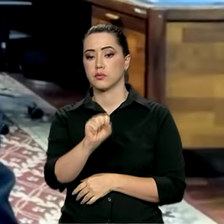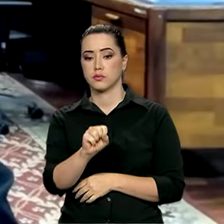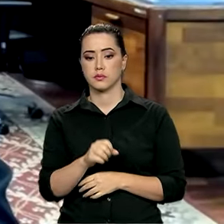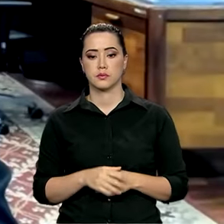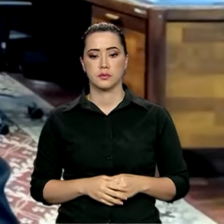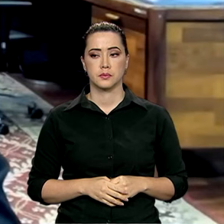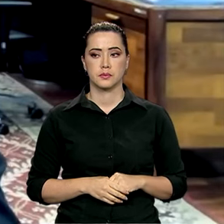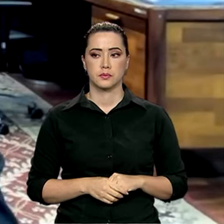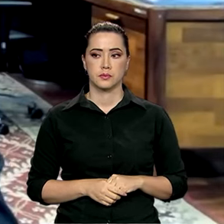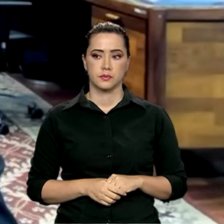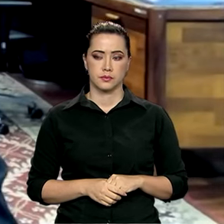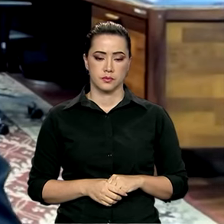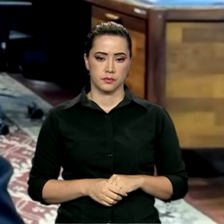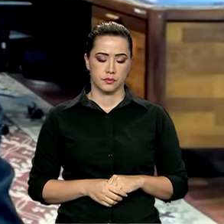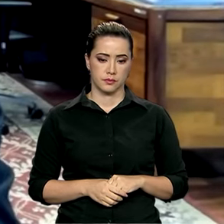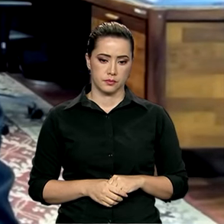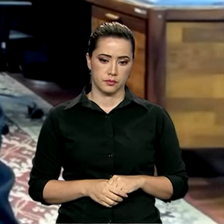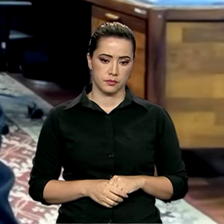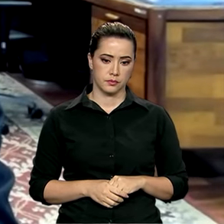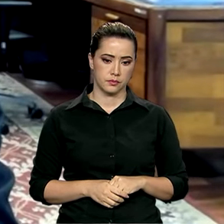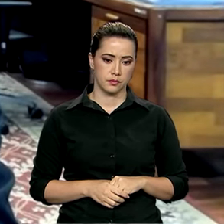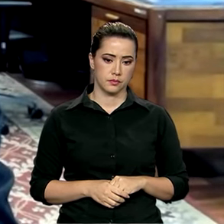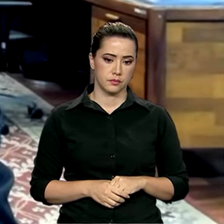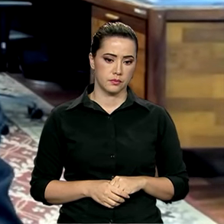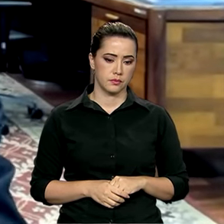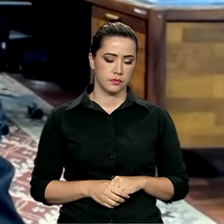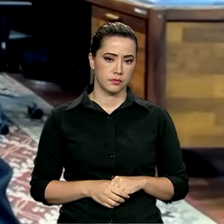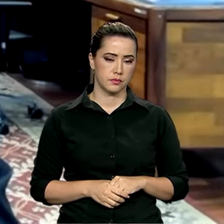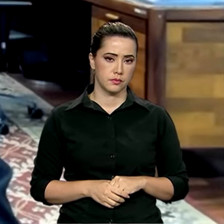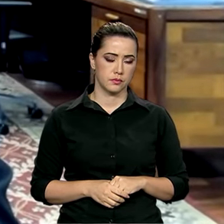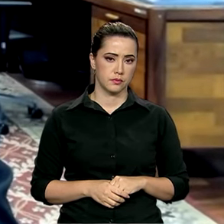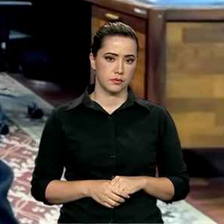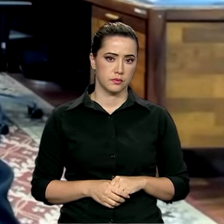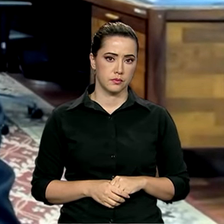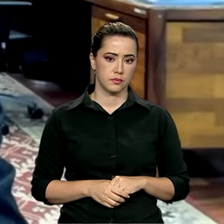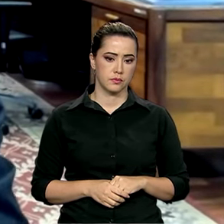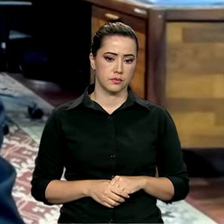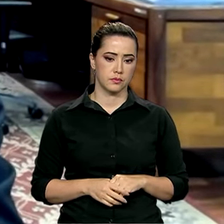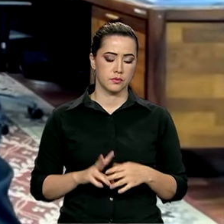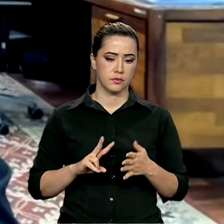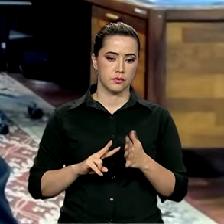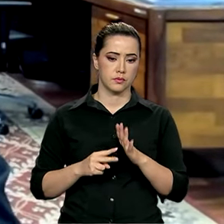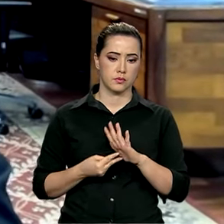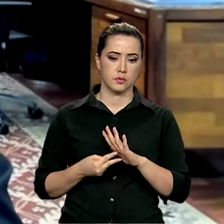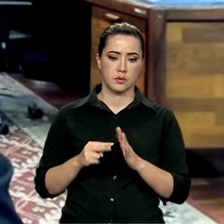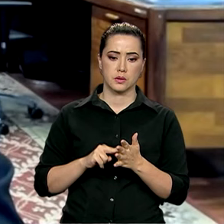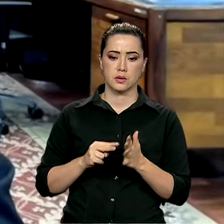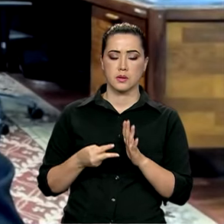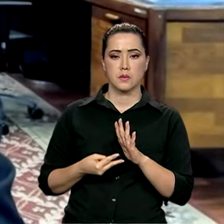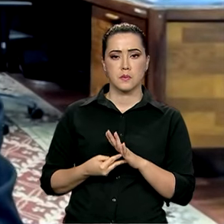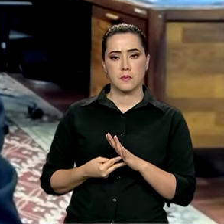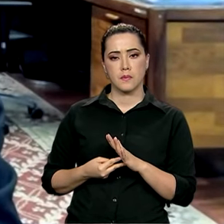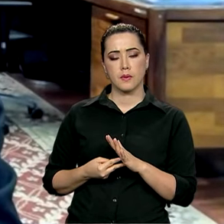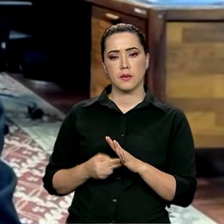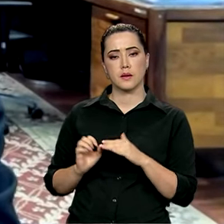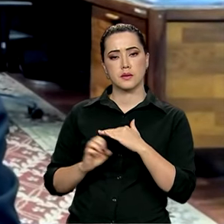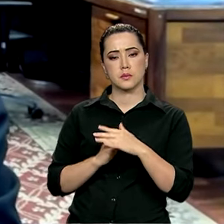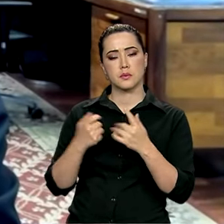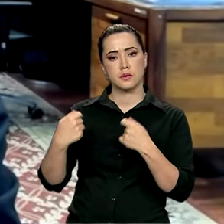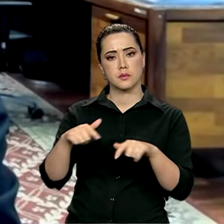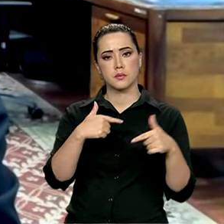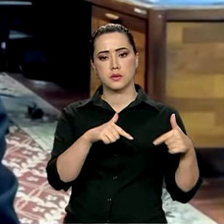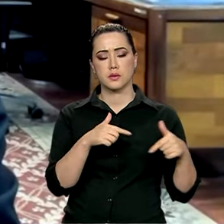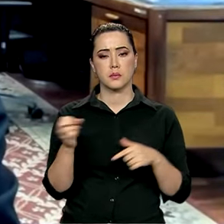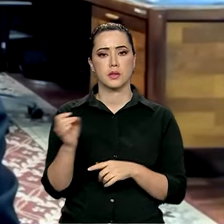A partir de janeiro é jogo para valer, ou seja, todas as empresas têm que estar operando na